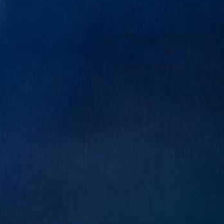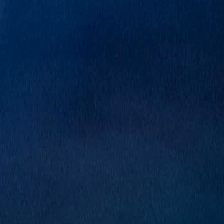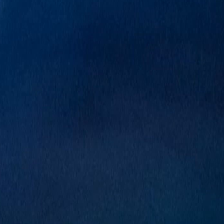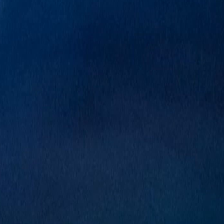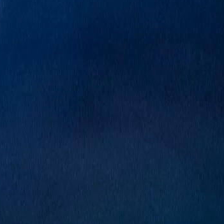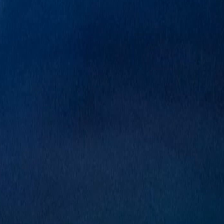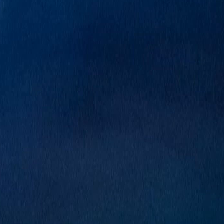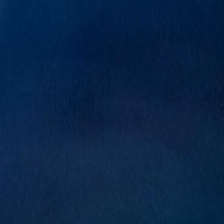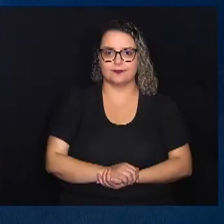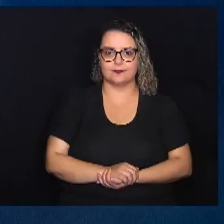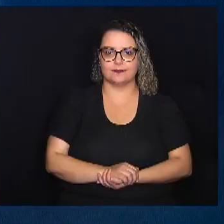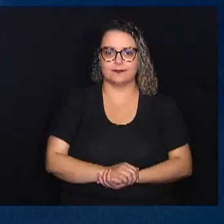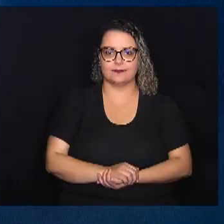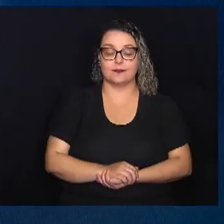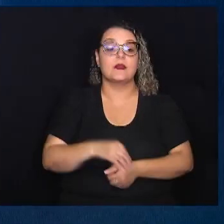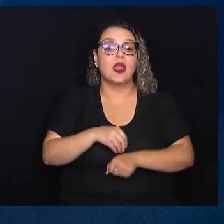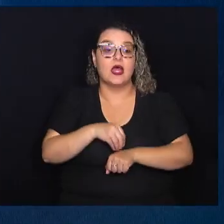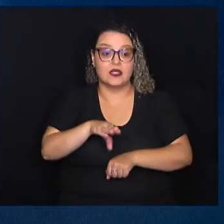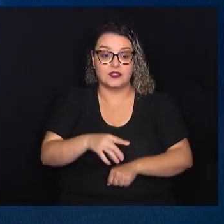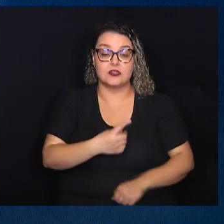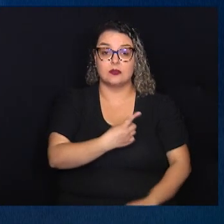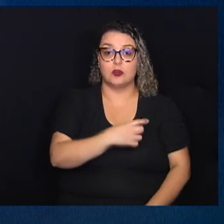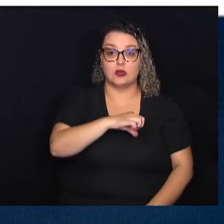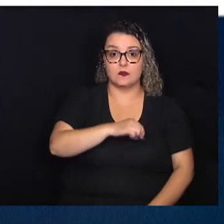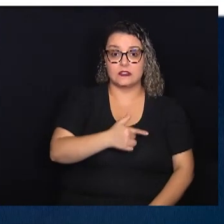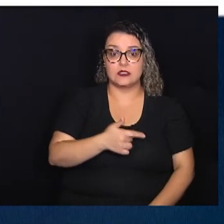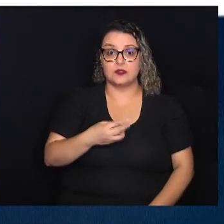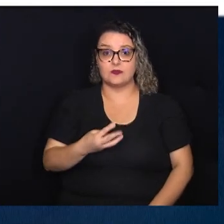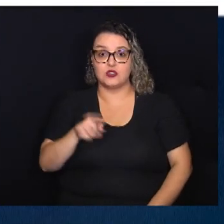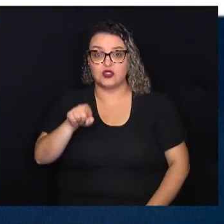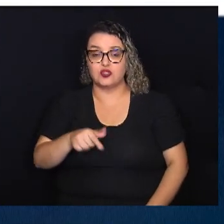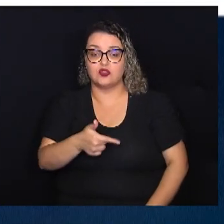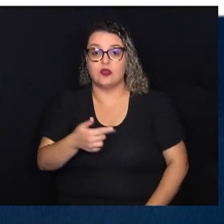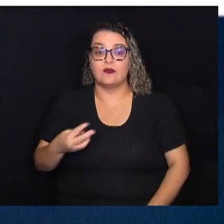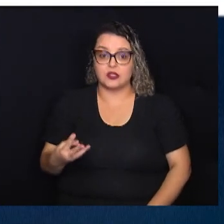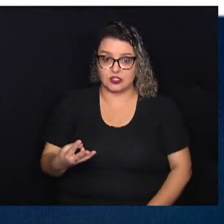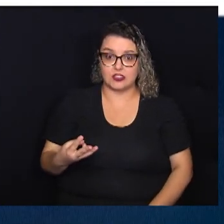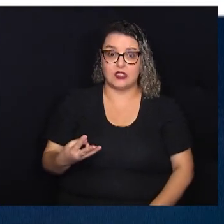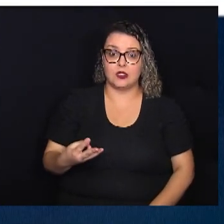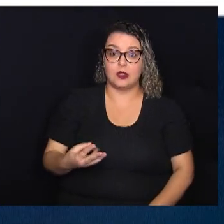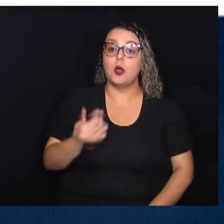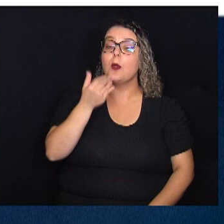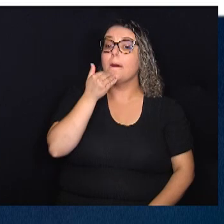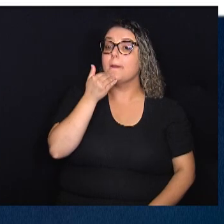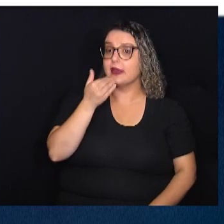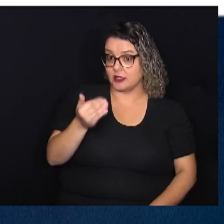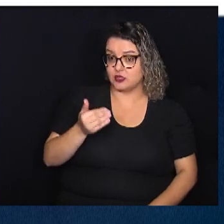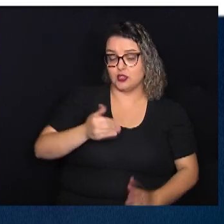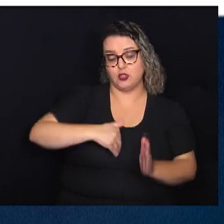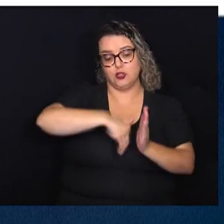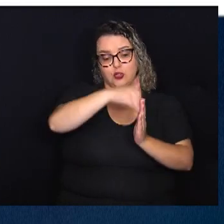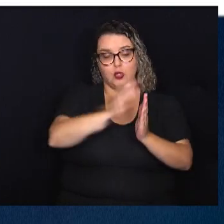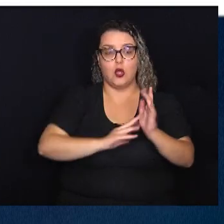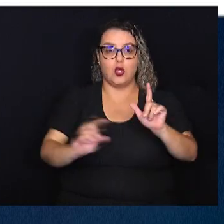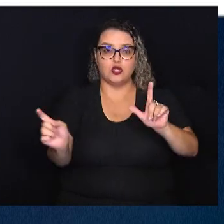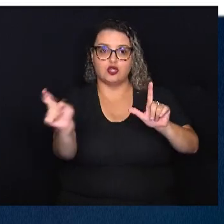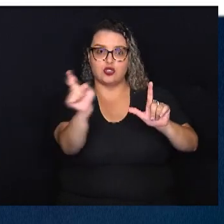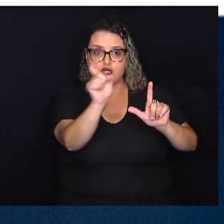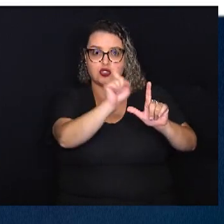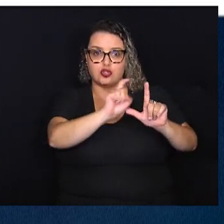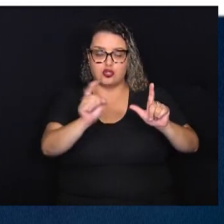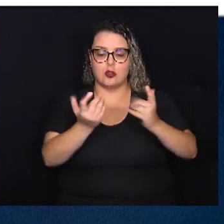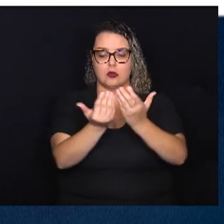A indicação número 1923 de 2023, pedindo pintura em grafite no paredão